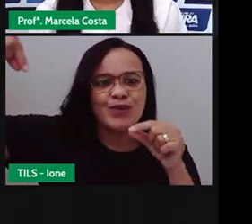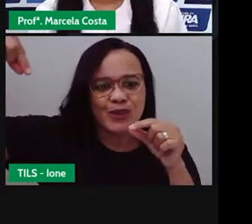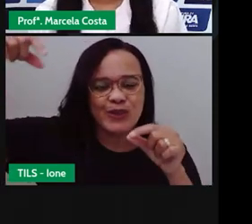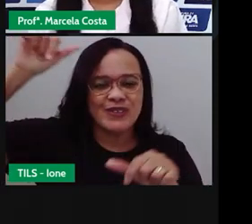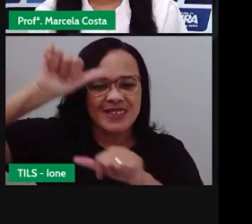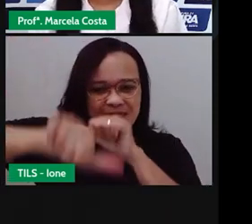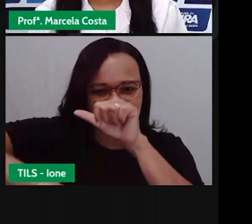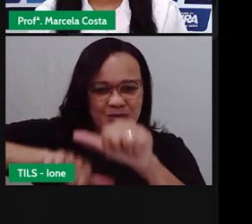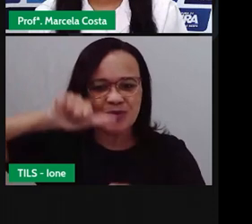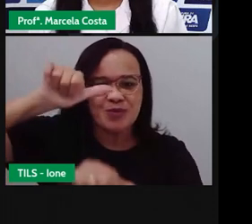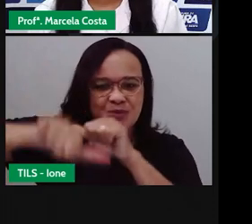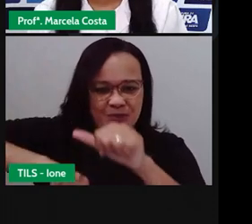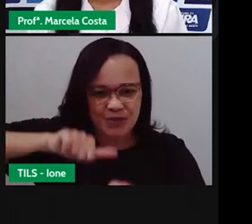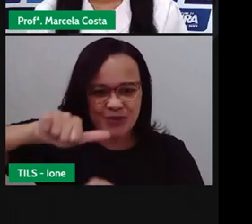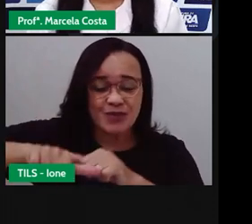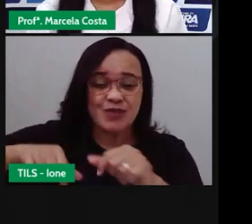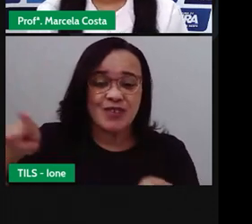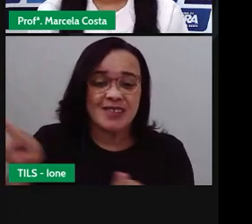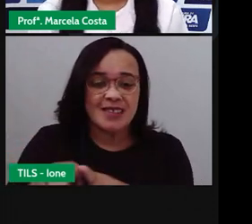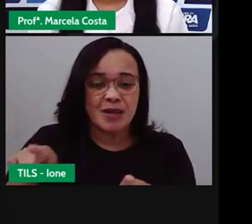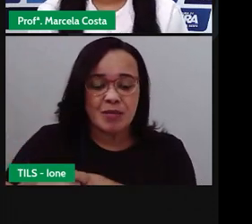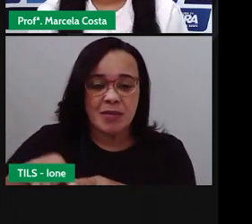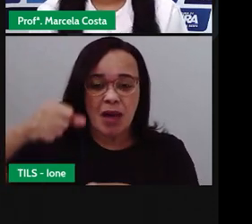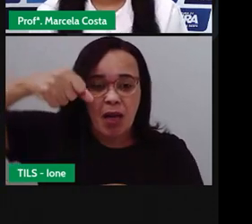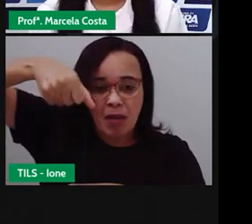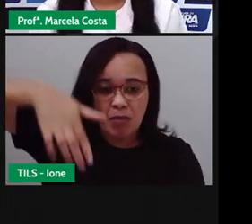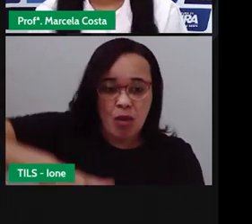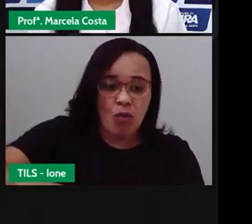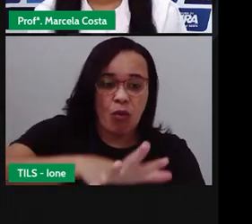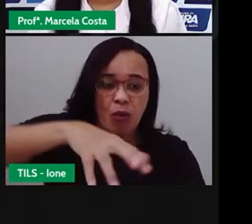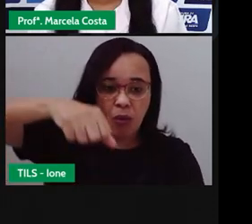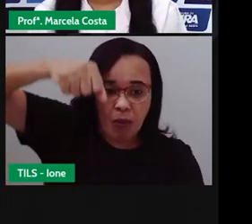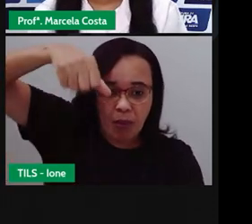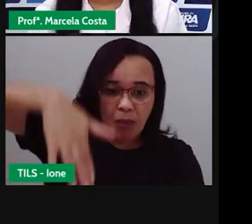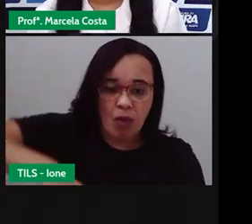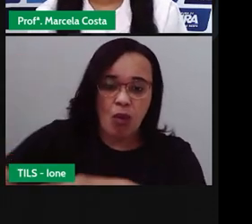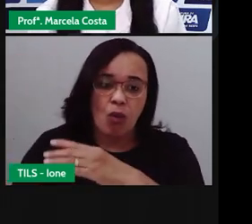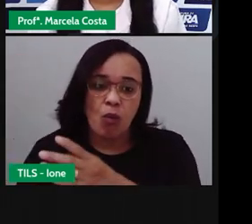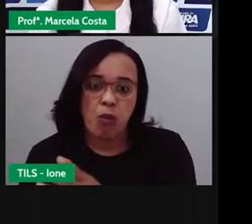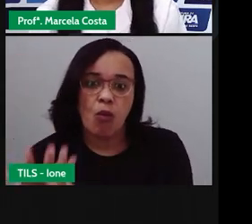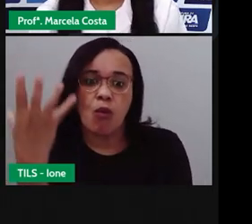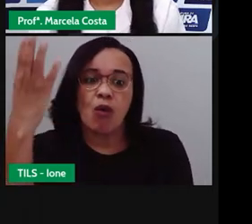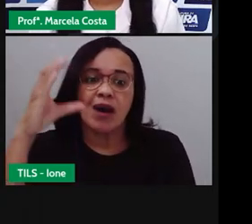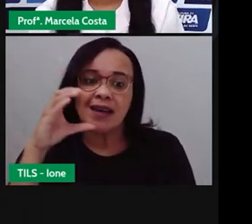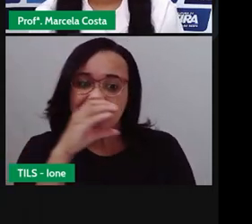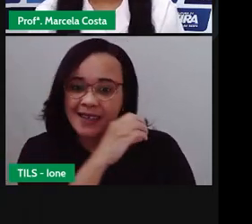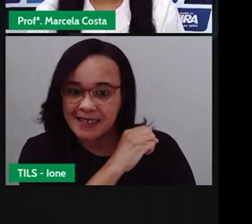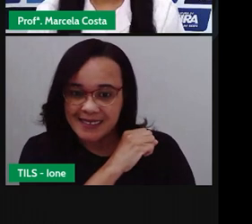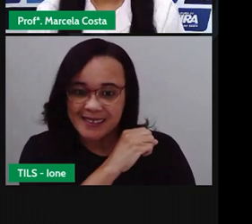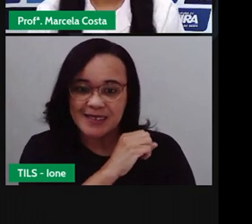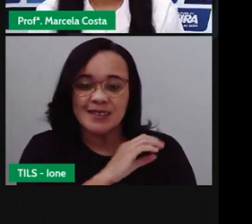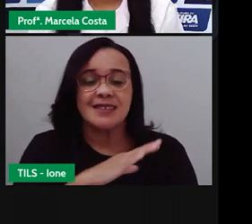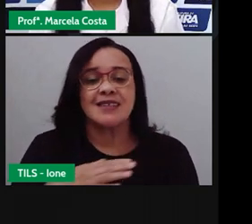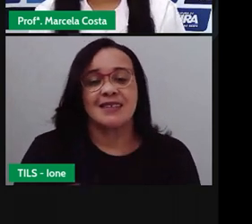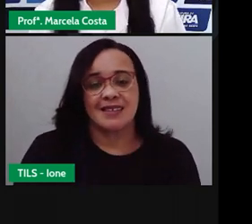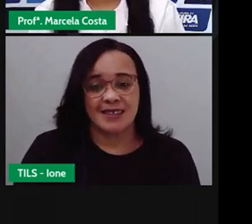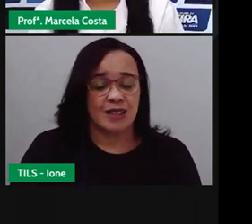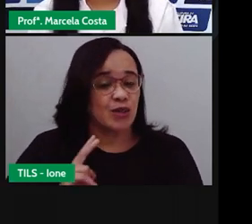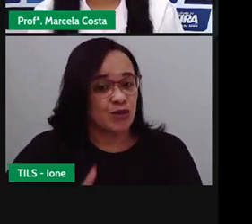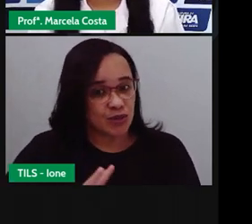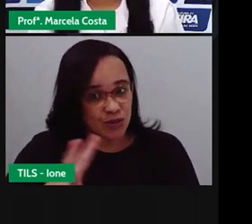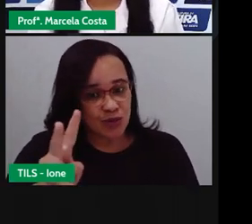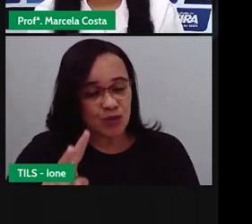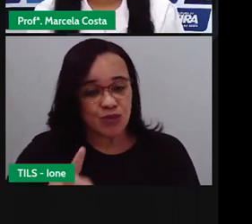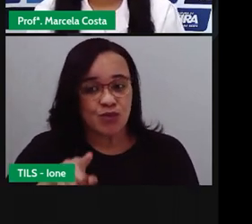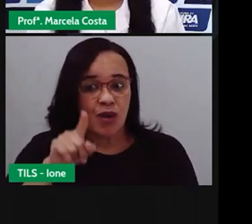detonou um rincão que ainda continua. Naquela noite, correu-la um homizume